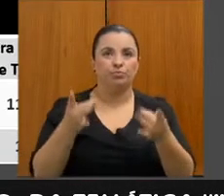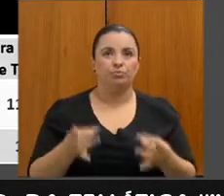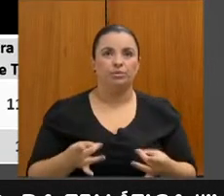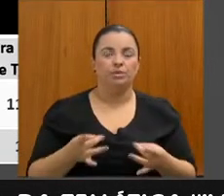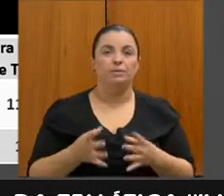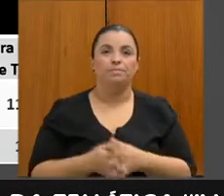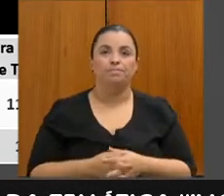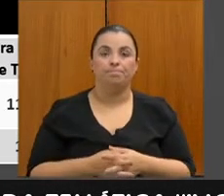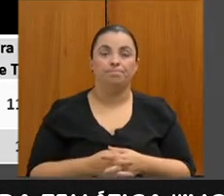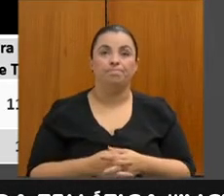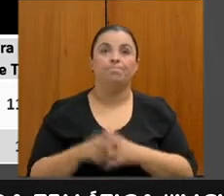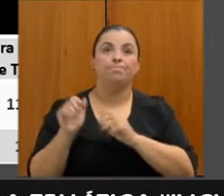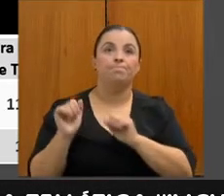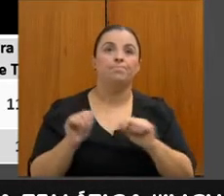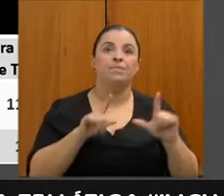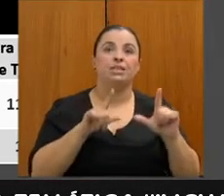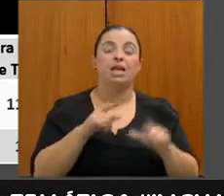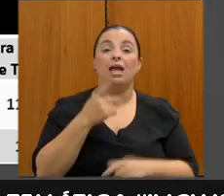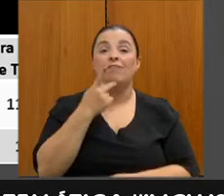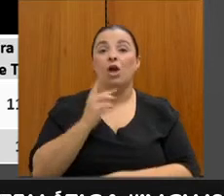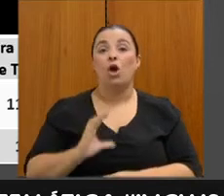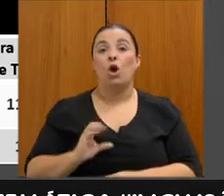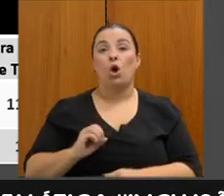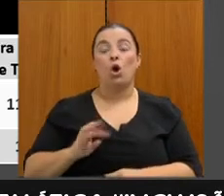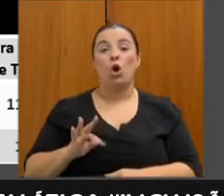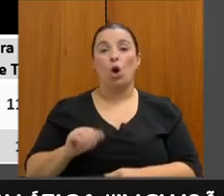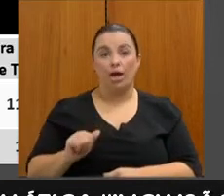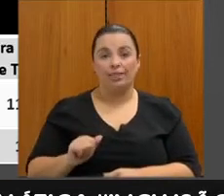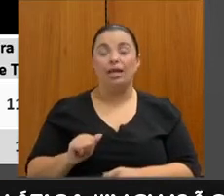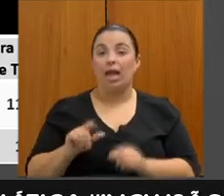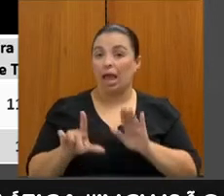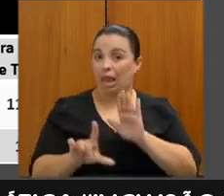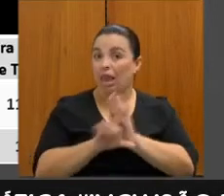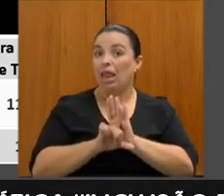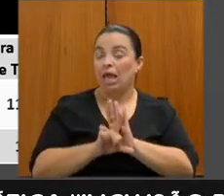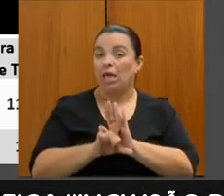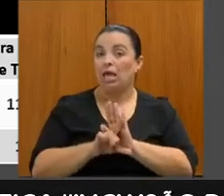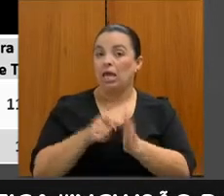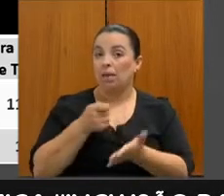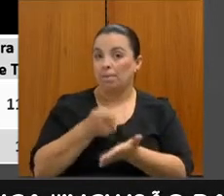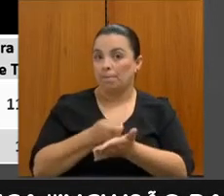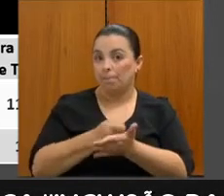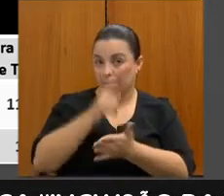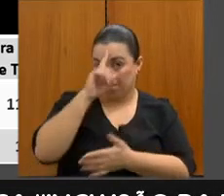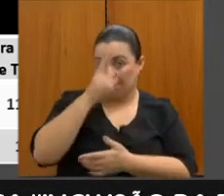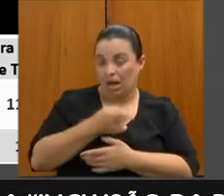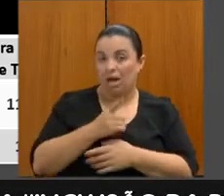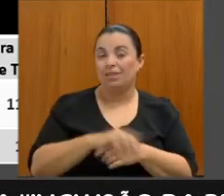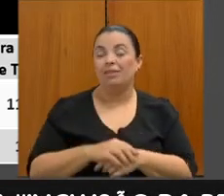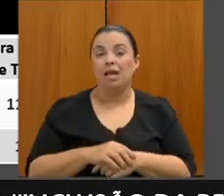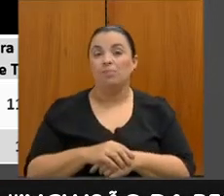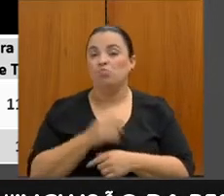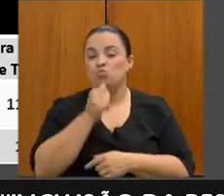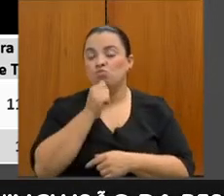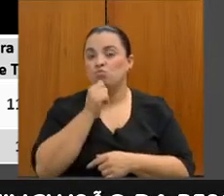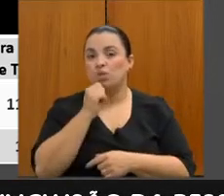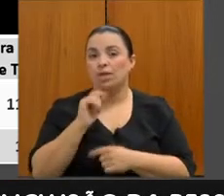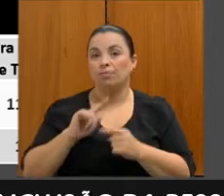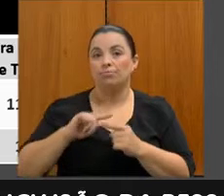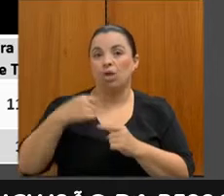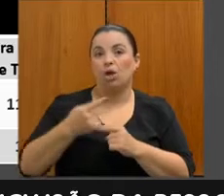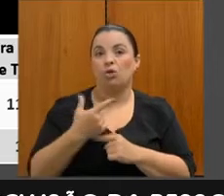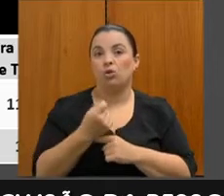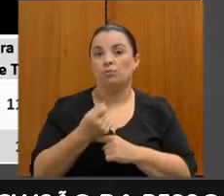Bom, no que tange as cotas para PCD estabelecidas por leis, nós ainda, infelizmente, não possuímos dados pós-2019,